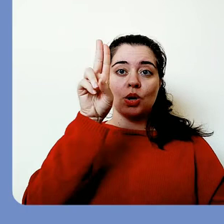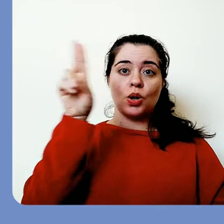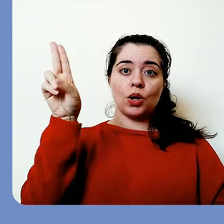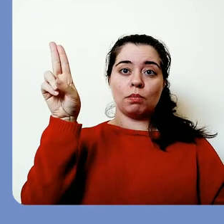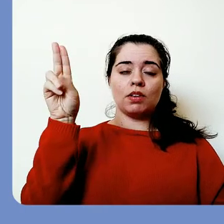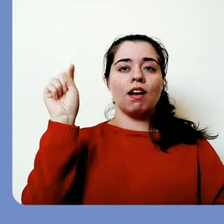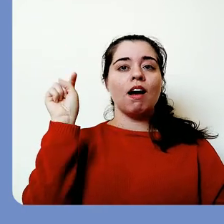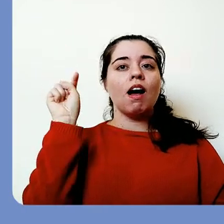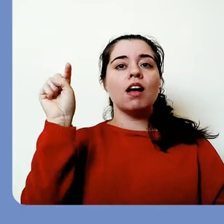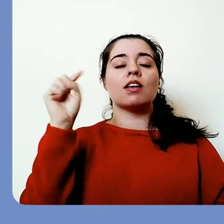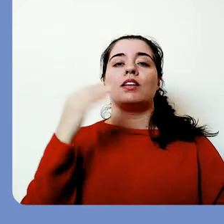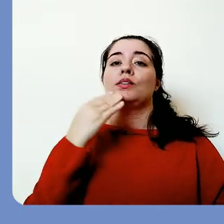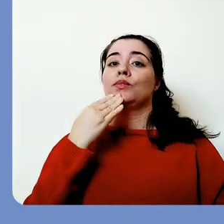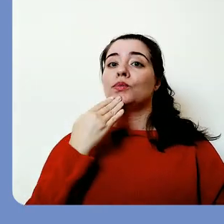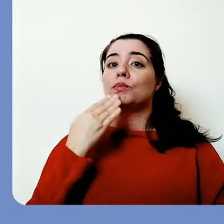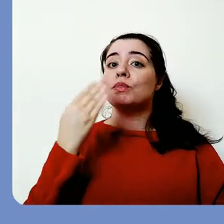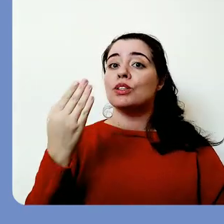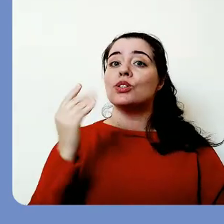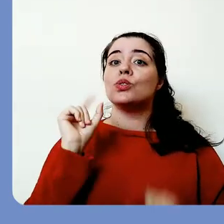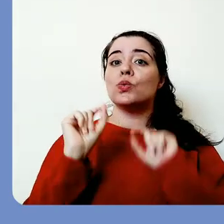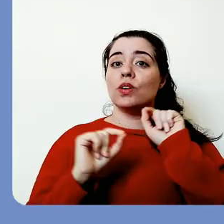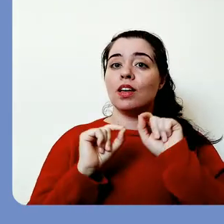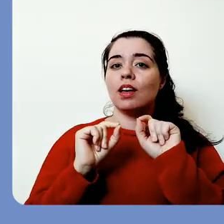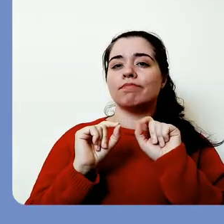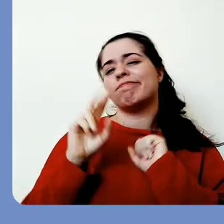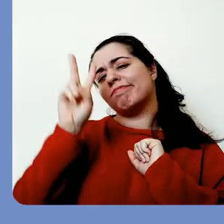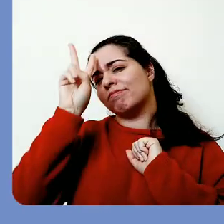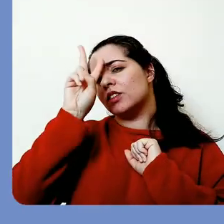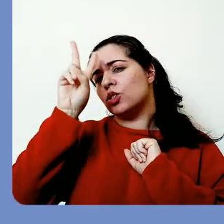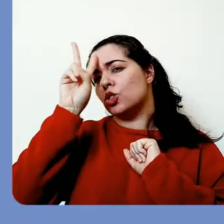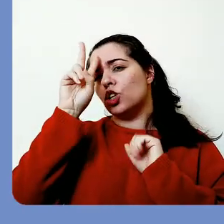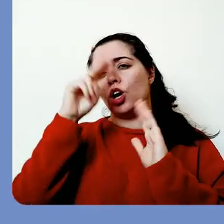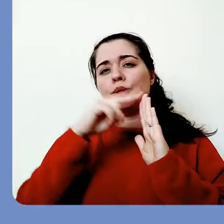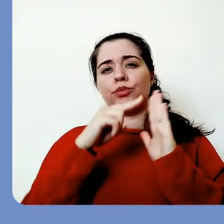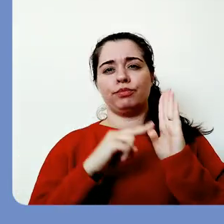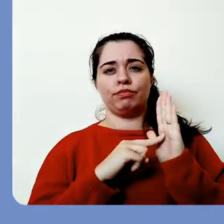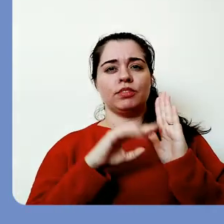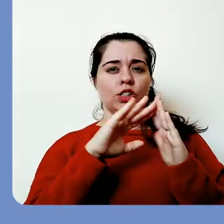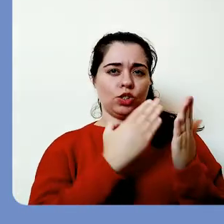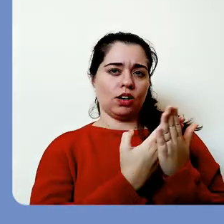nome. Aqui eu vou solicitar o histórico escolar.